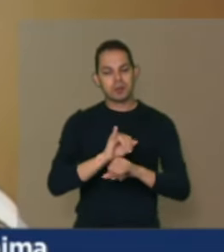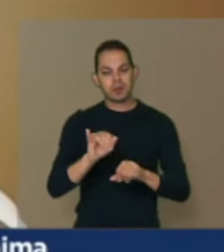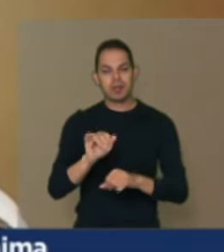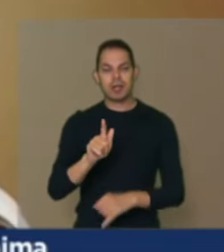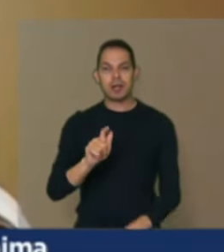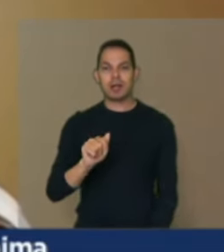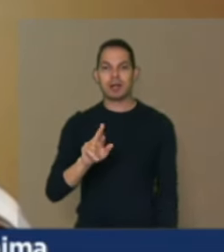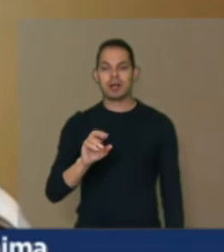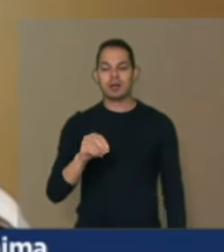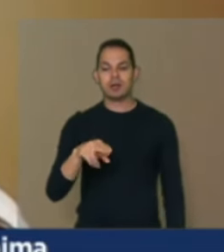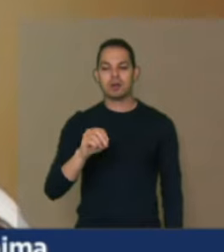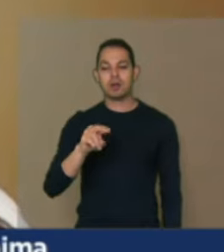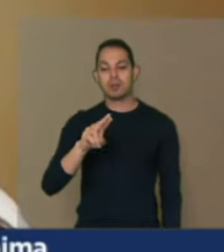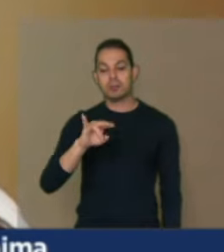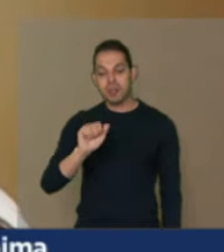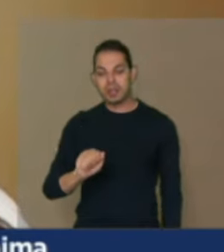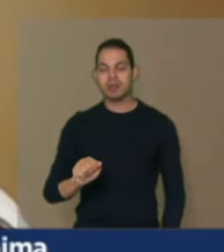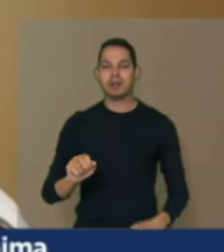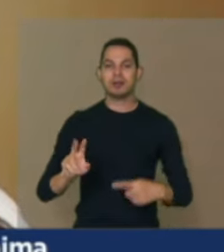como veterinário